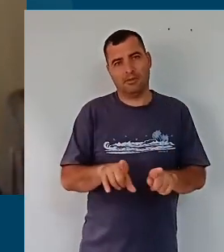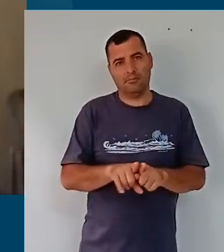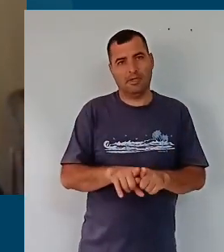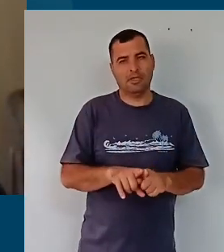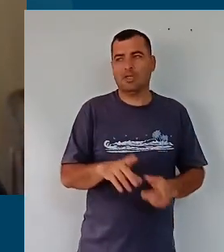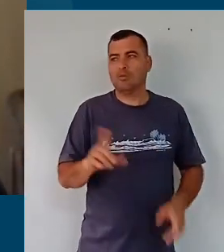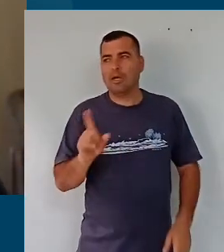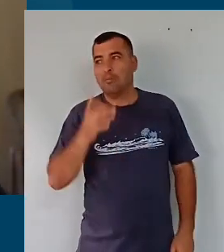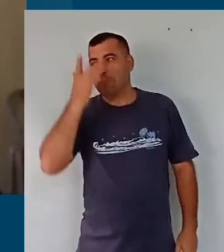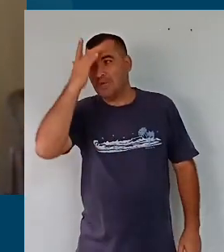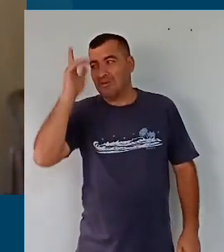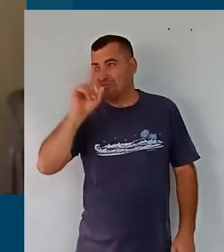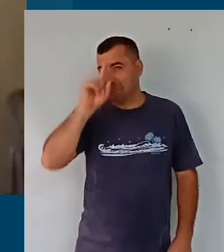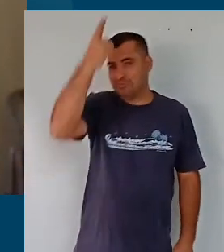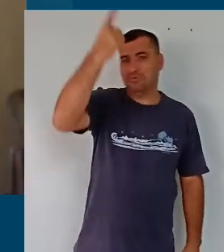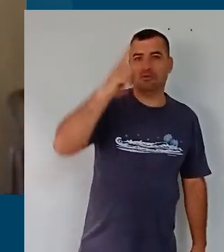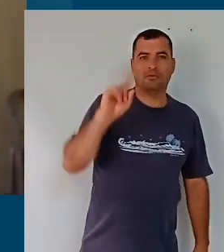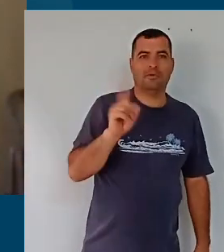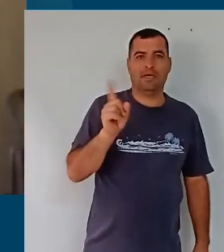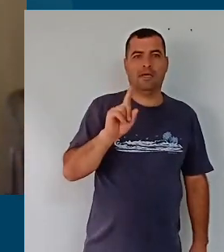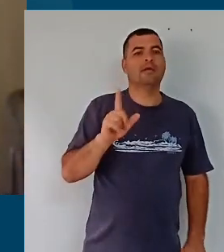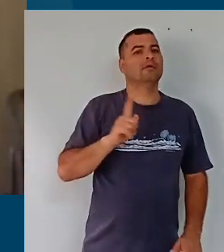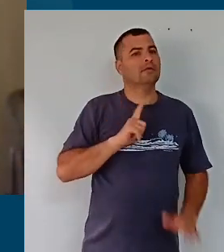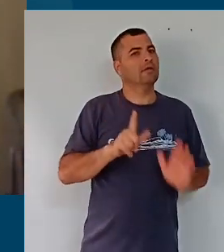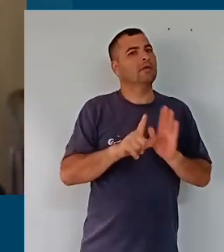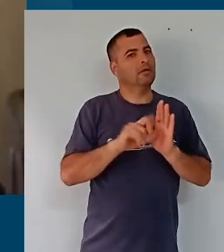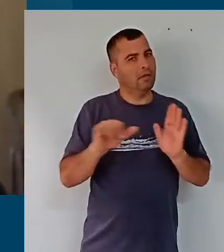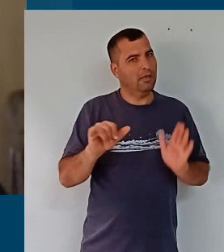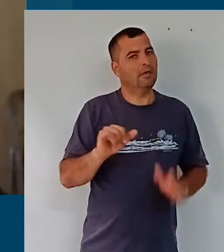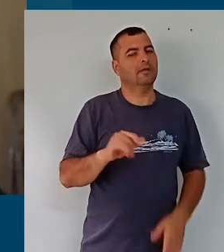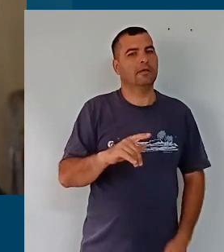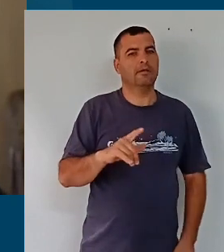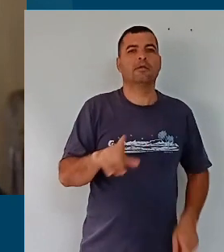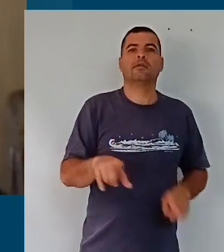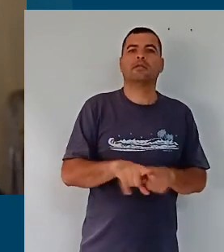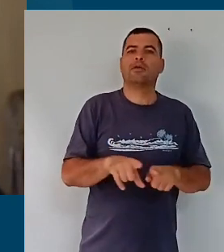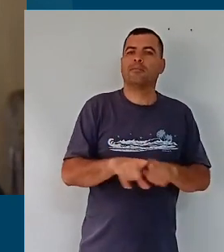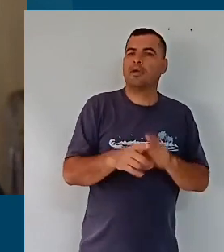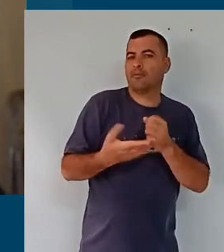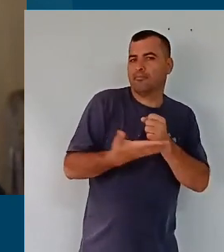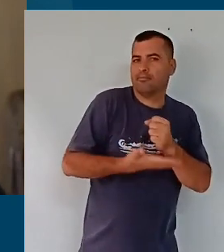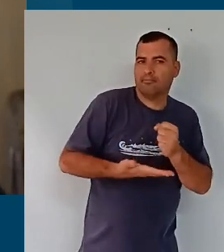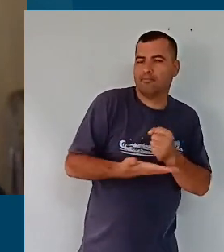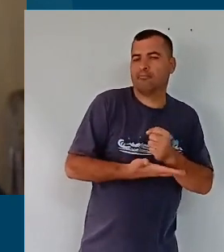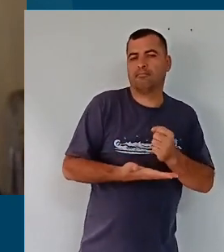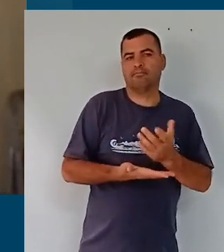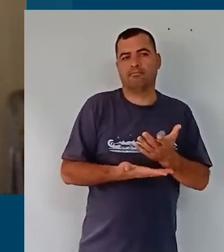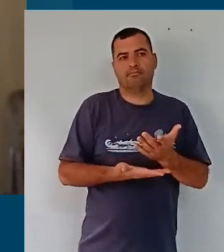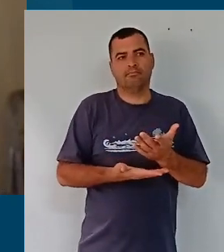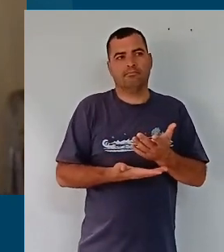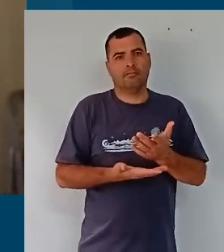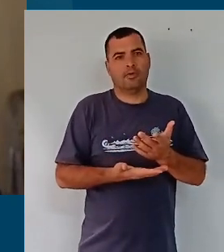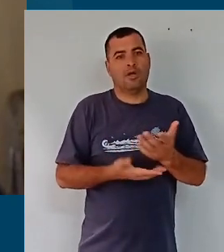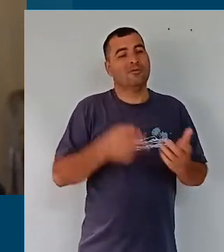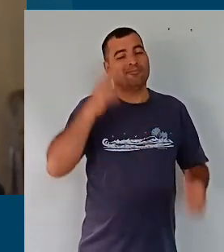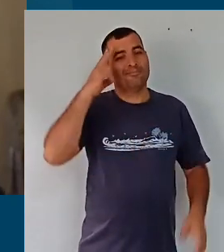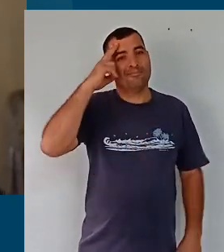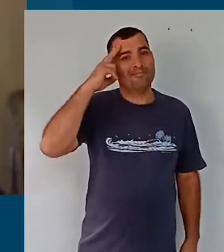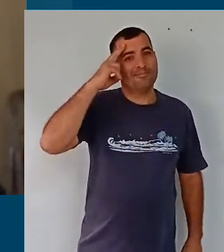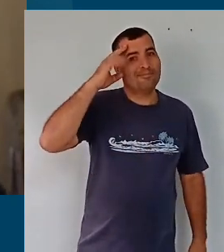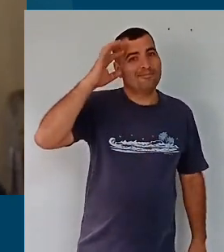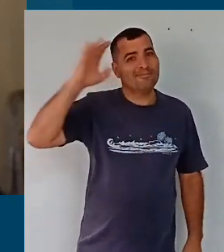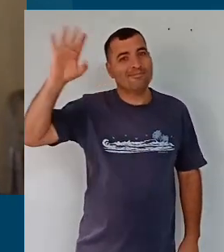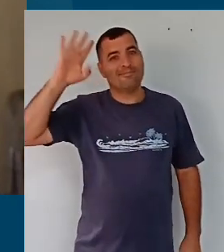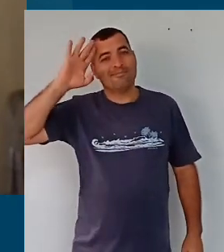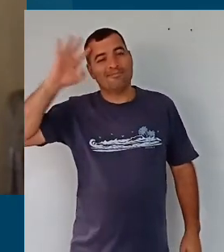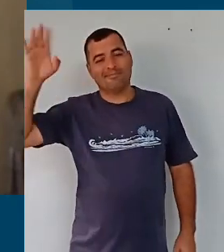sai da cabeça de alguém, isso tem uma base legal, e ele também tem uma base que é pautada nos sonhos,